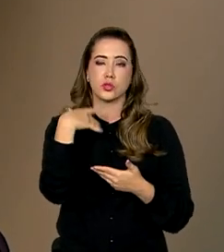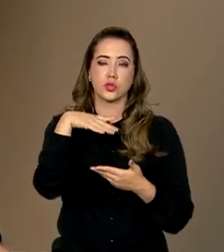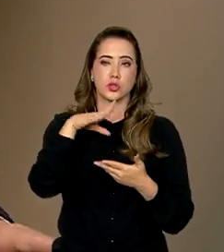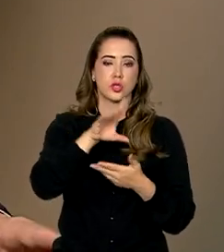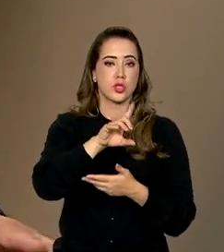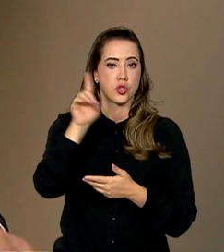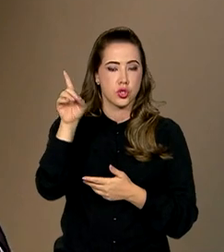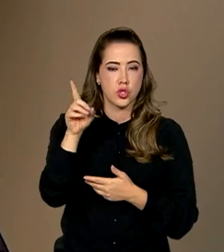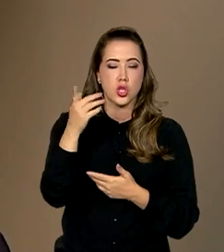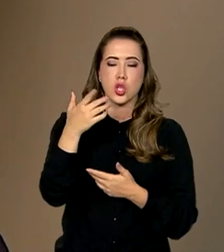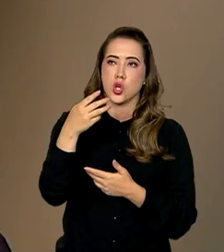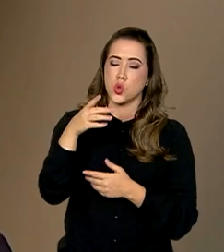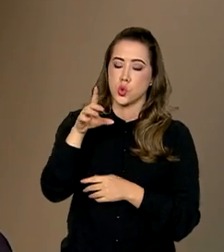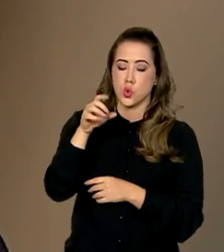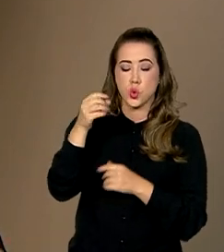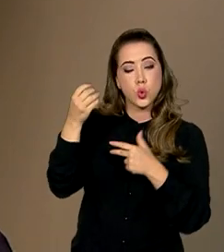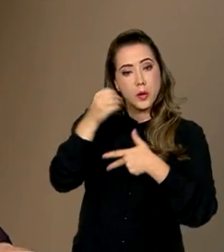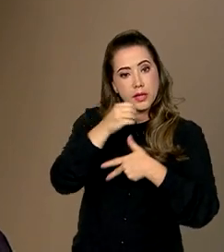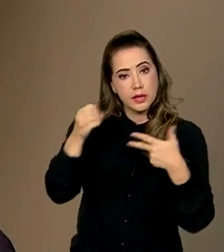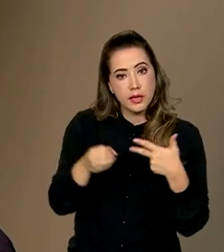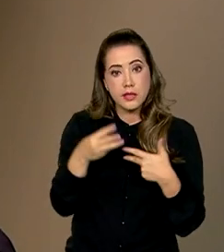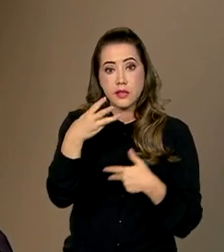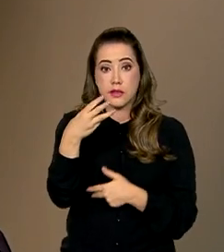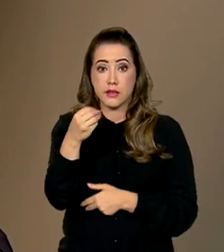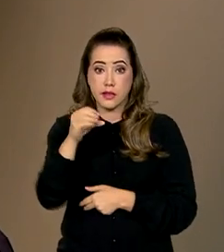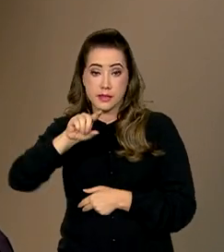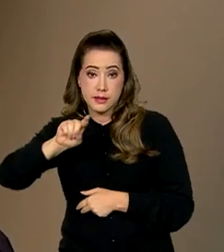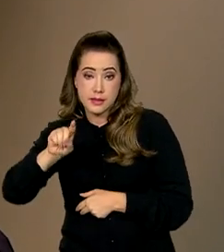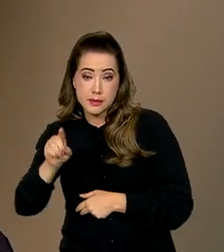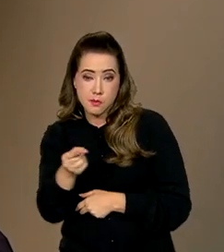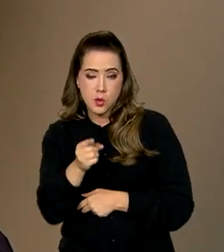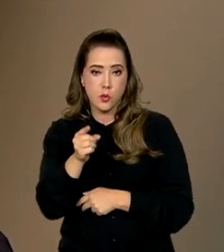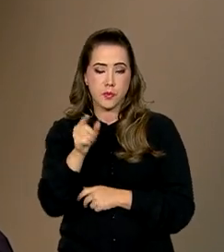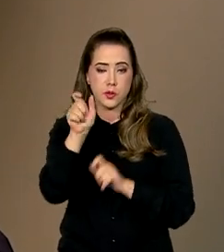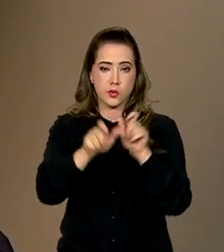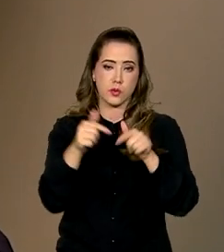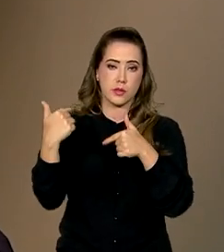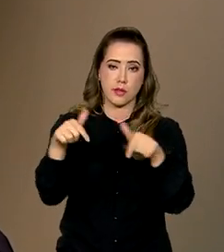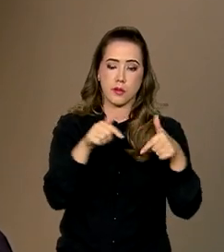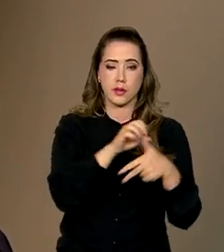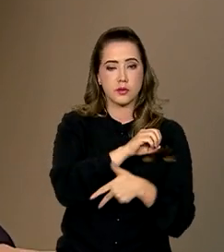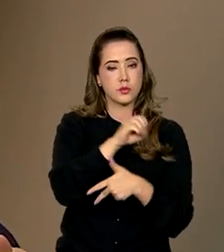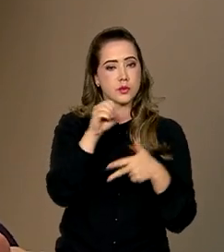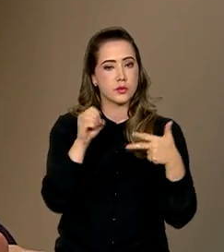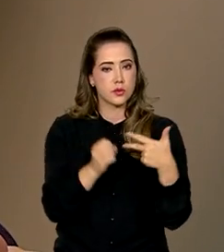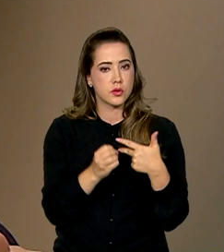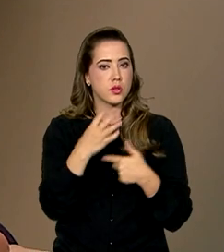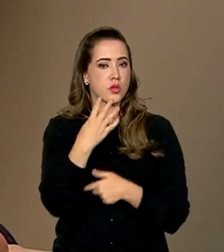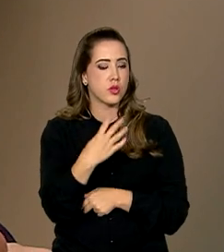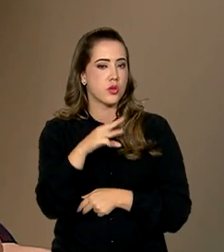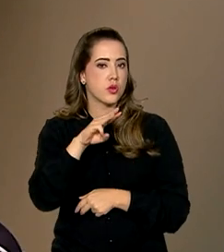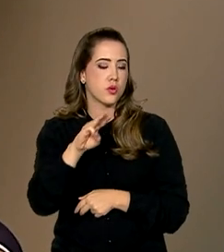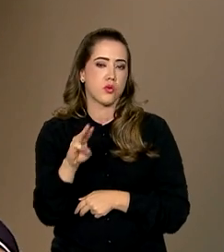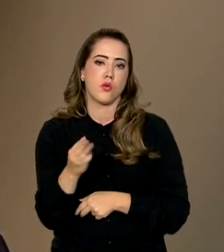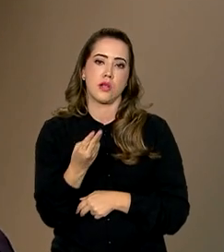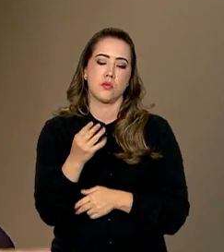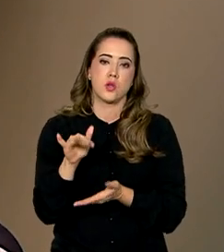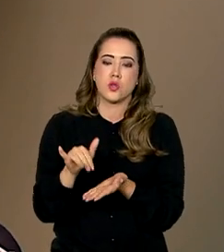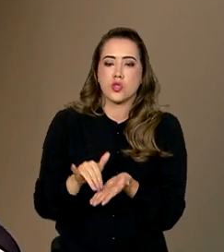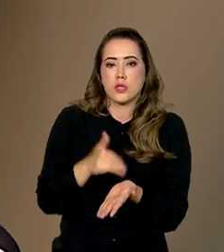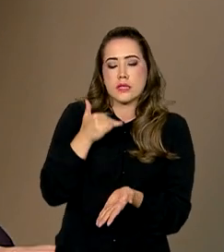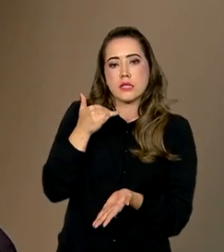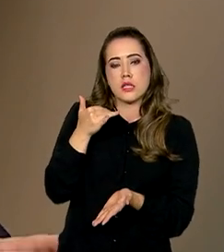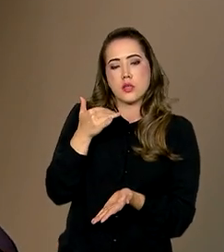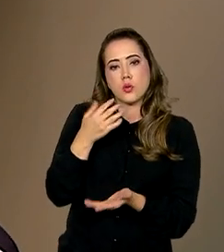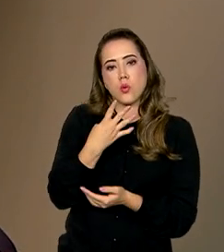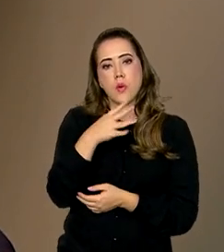São 300 mil pessoas que são mobilizadas em todo o país para a organização do Enem. São 4 milhões de inscritos, 4